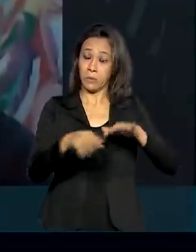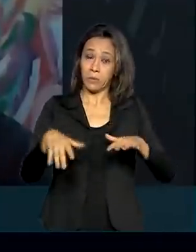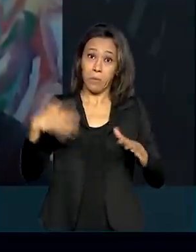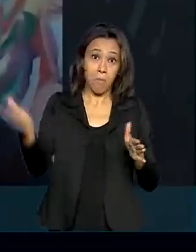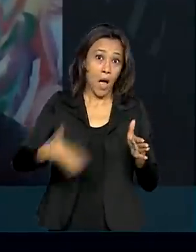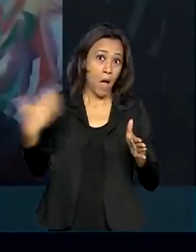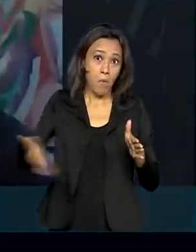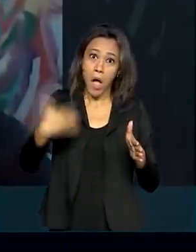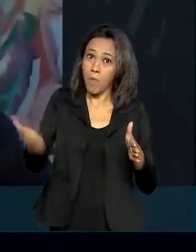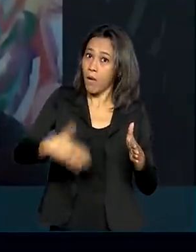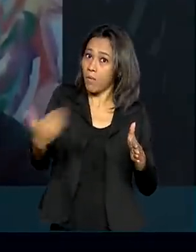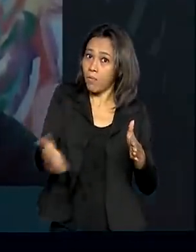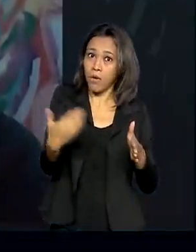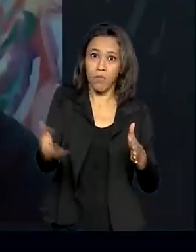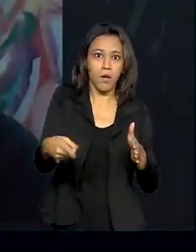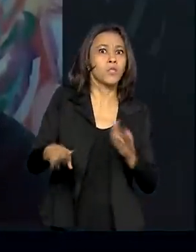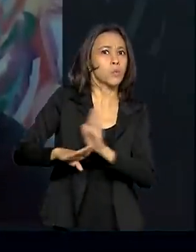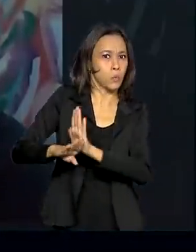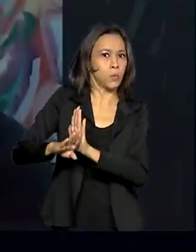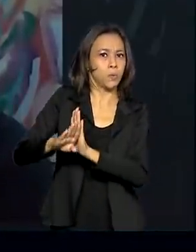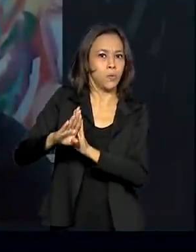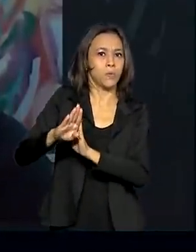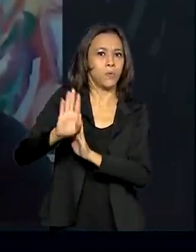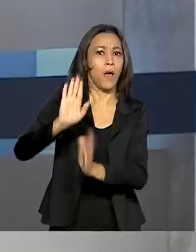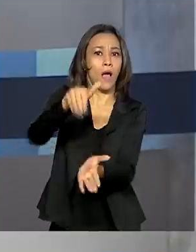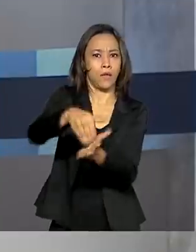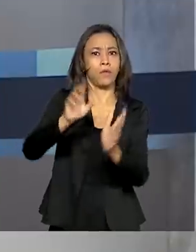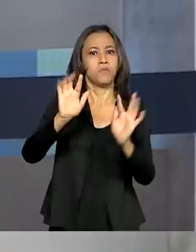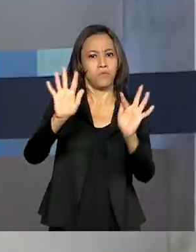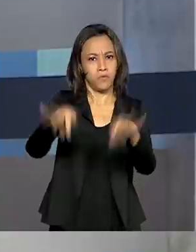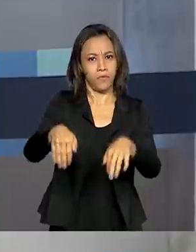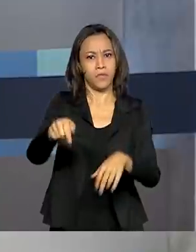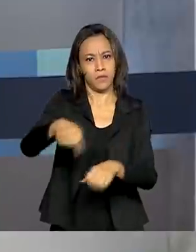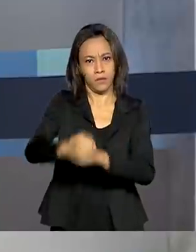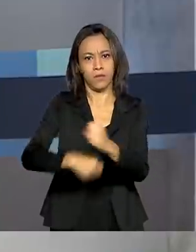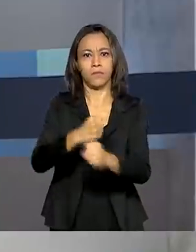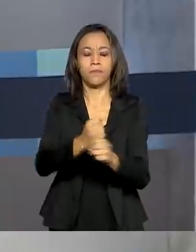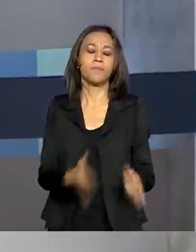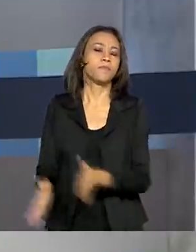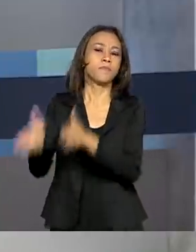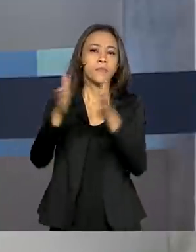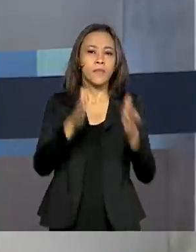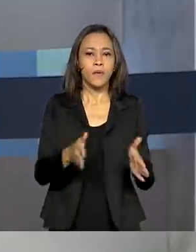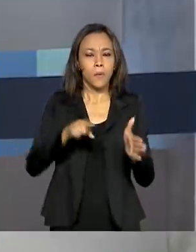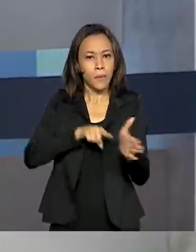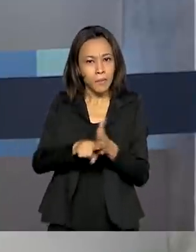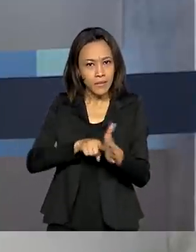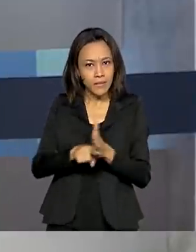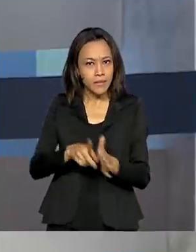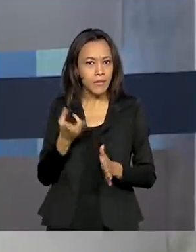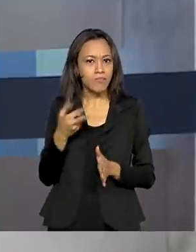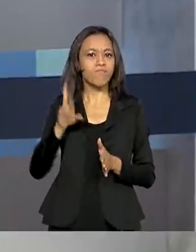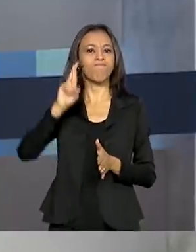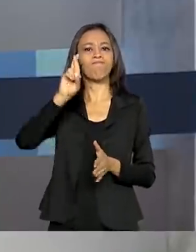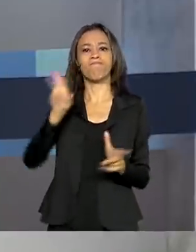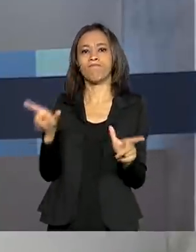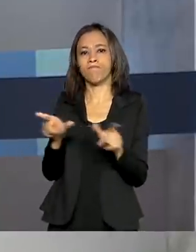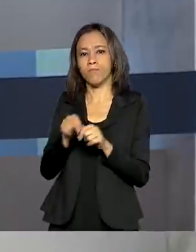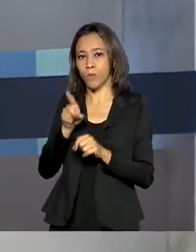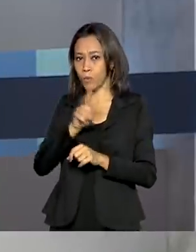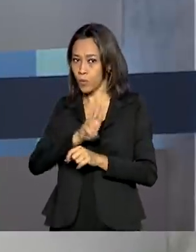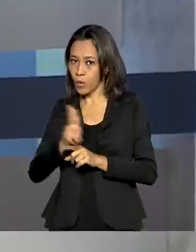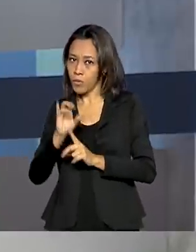possibilidade até de crescimento até o final do ano. E uma pesquisa do IPEA, o Instituto de Pesquisa Econômica